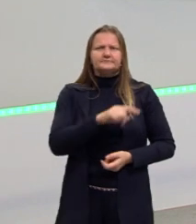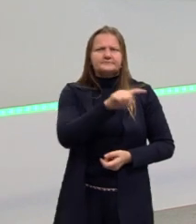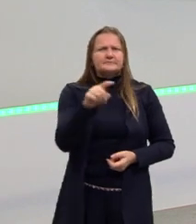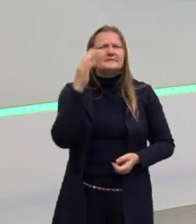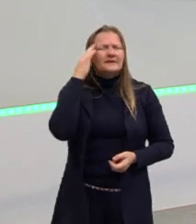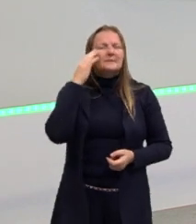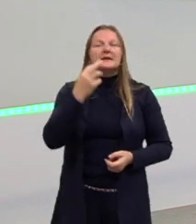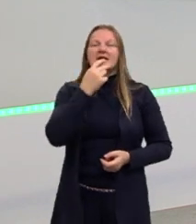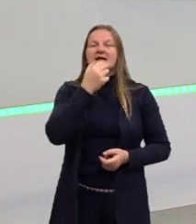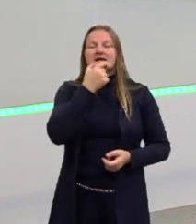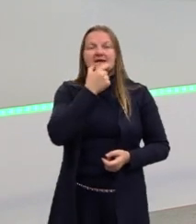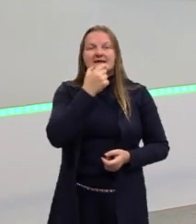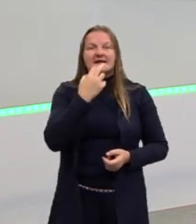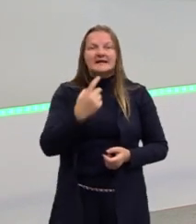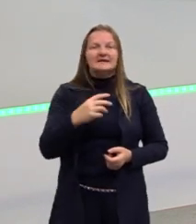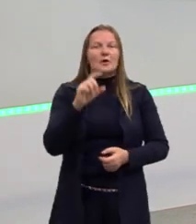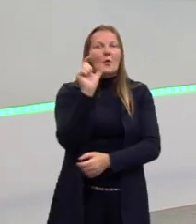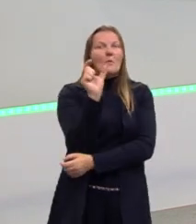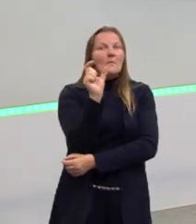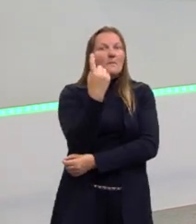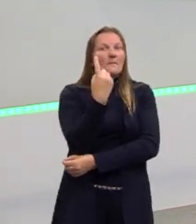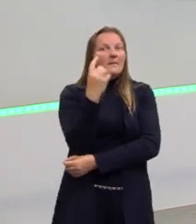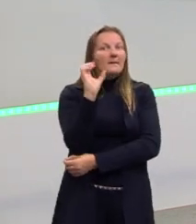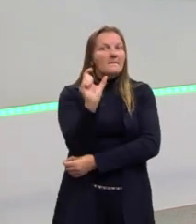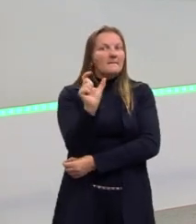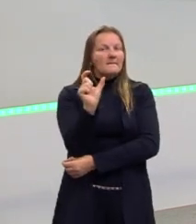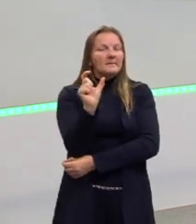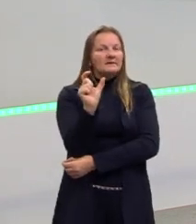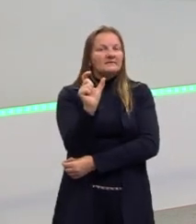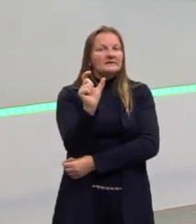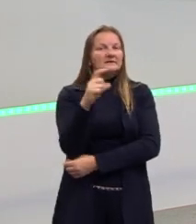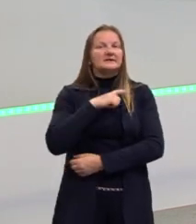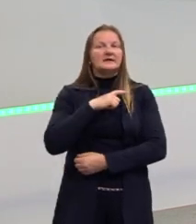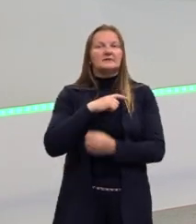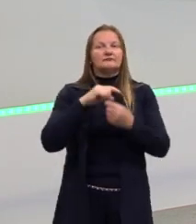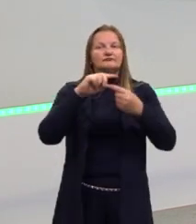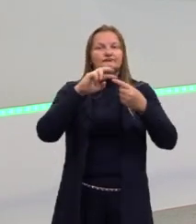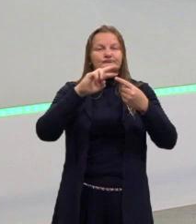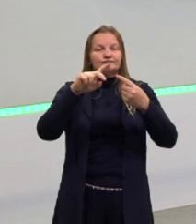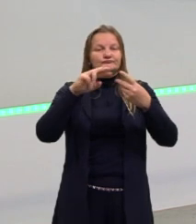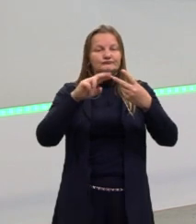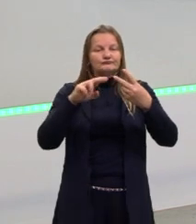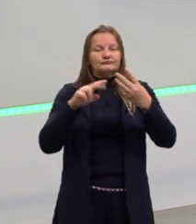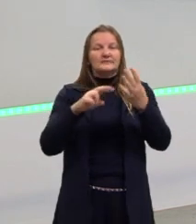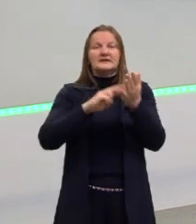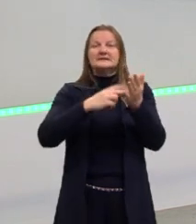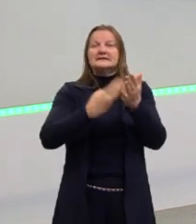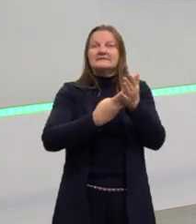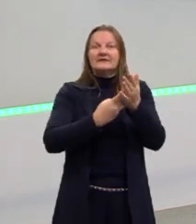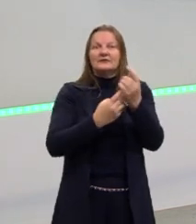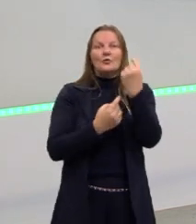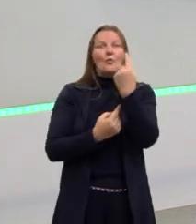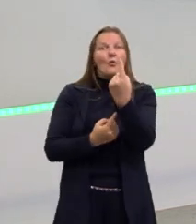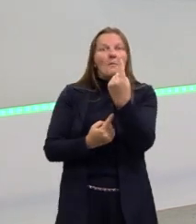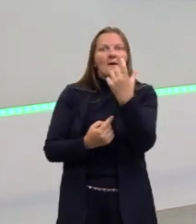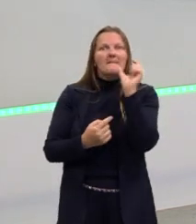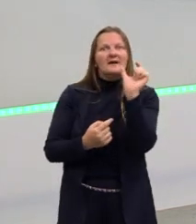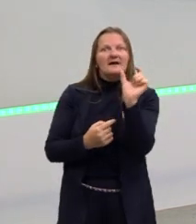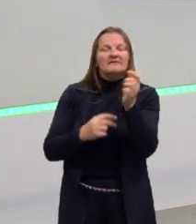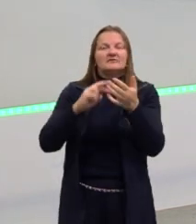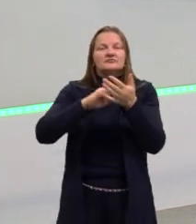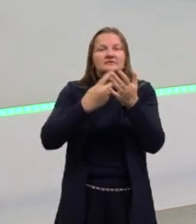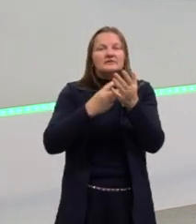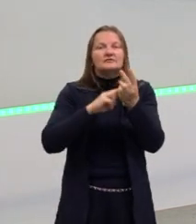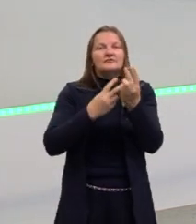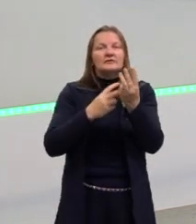inglês, às vezes, uma palavra, ela tem três, quatro, cinco significados diferentes. Então,